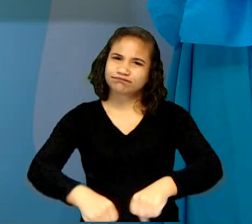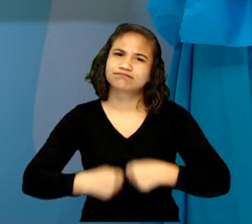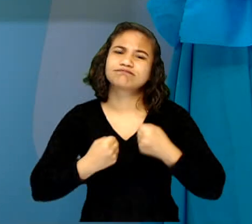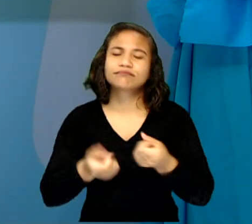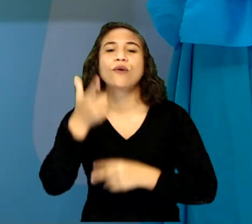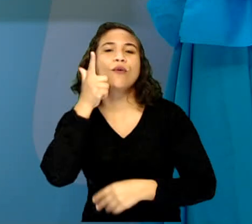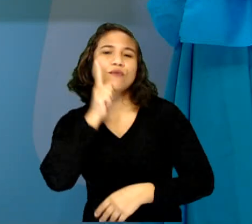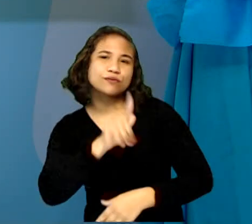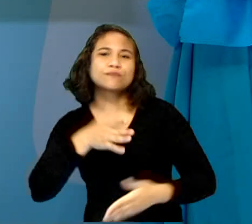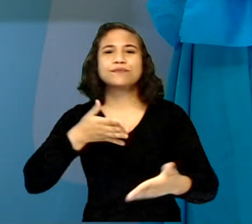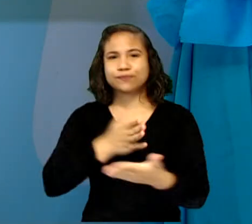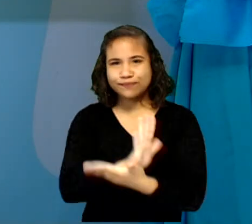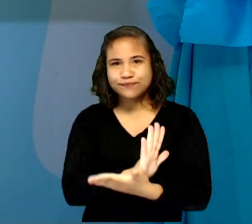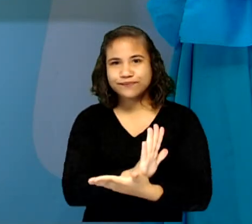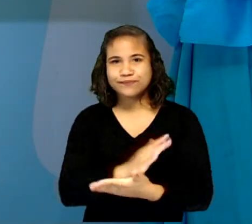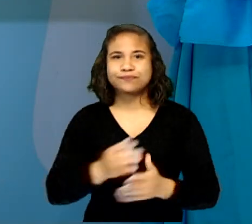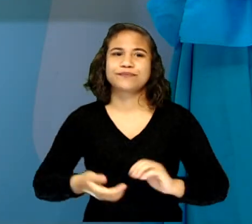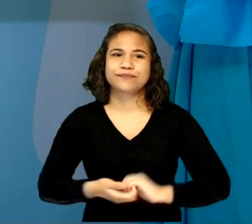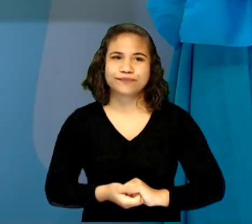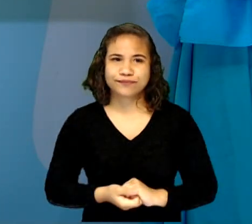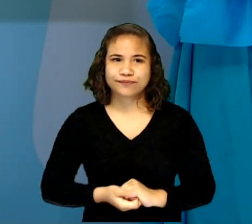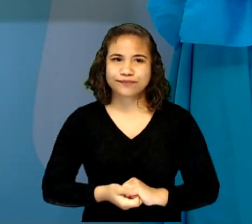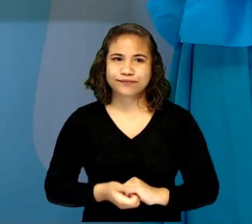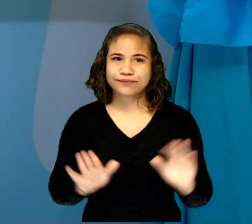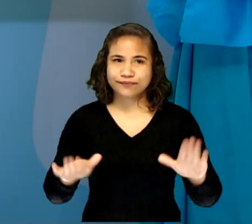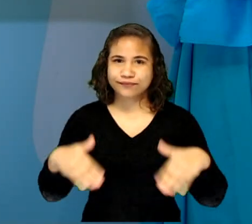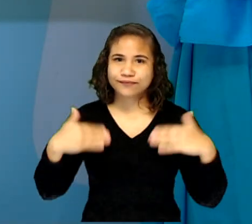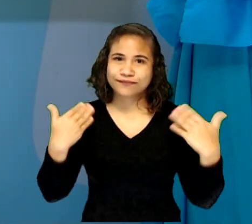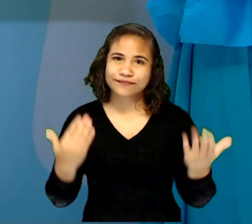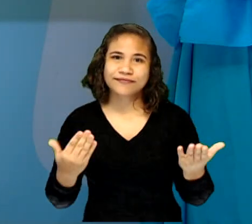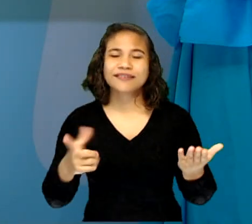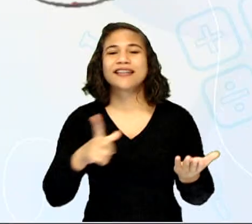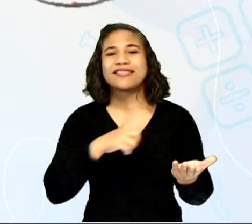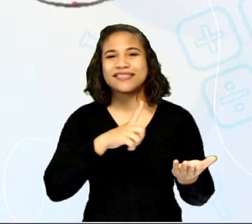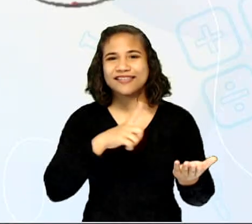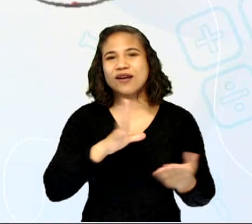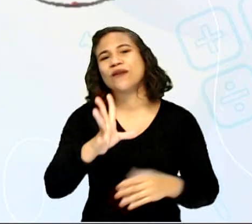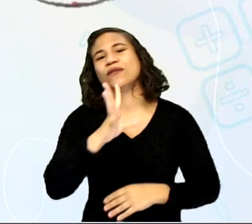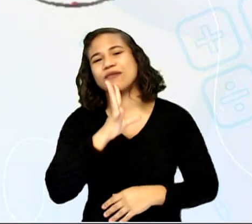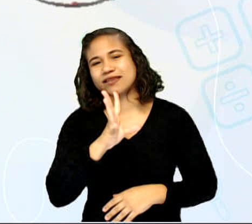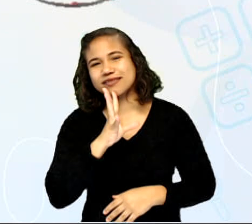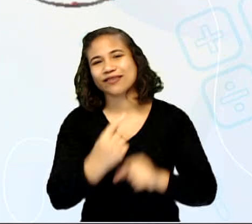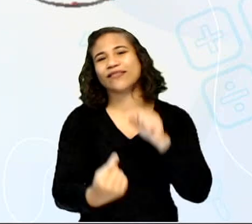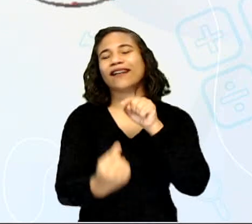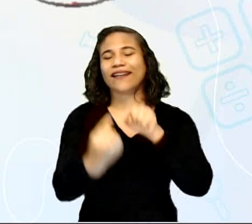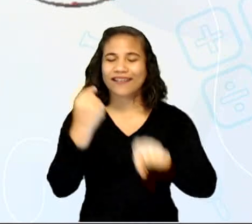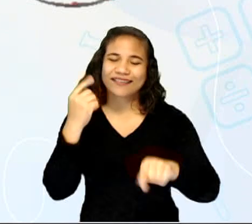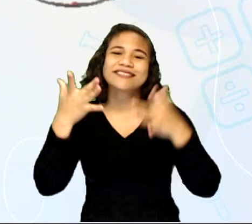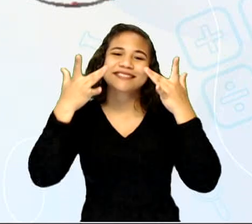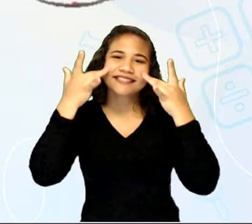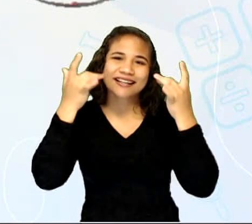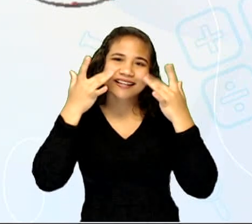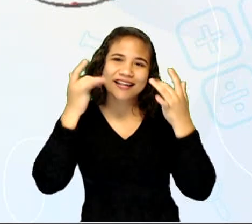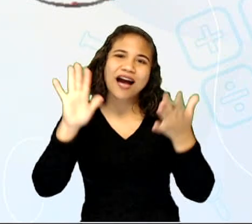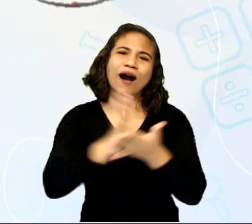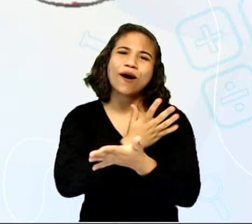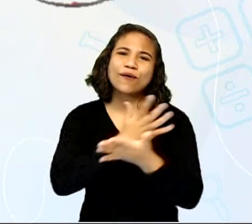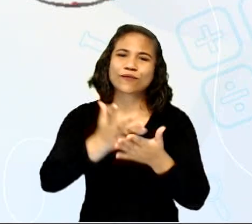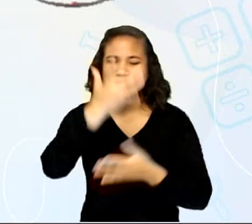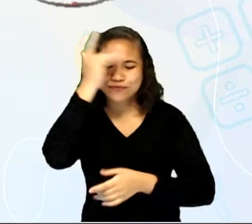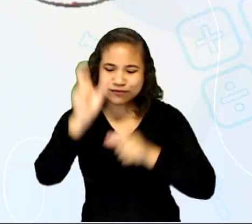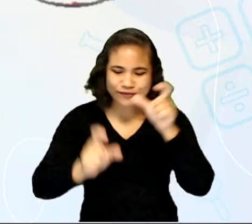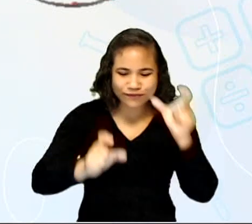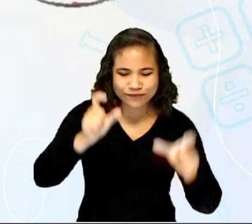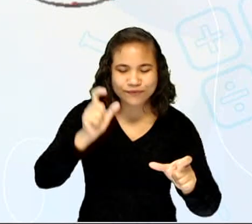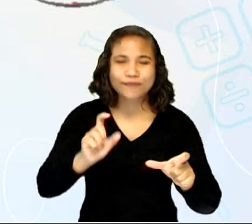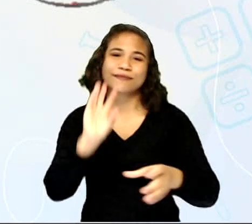o Aedes aegypti. Aí, como vocês já conheceram, tem alguns personagens que